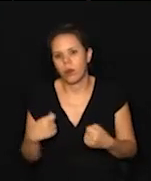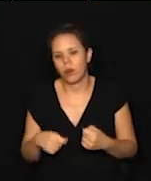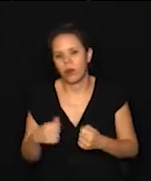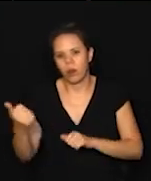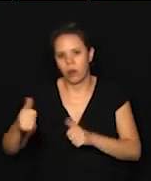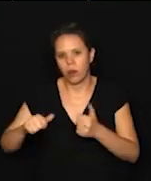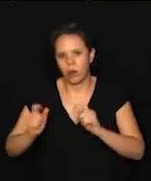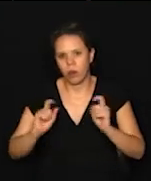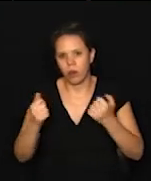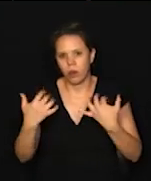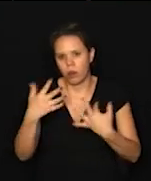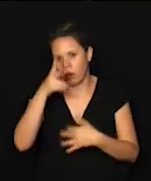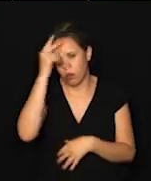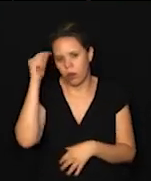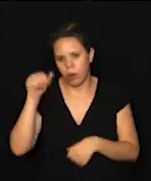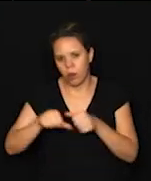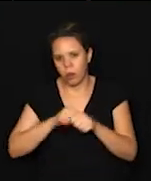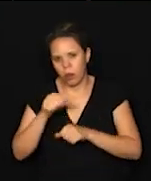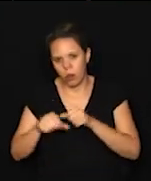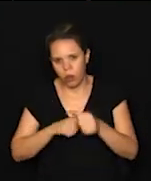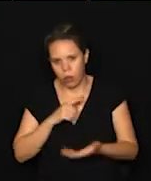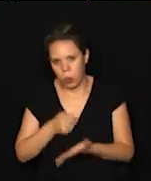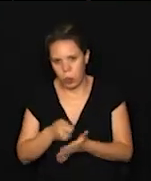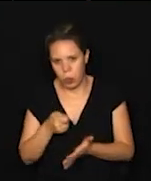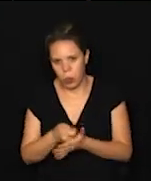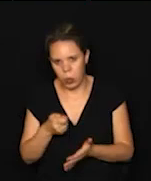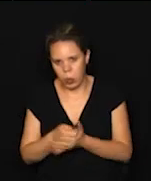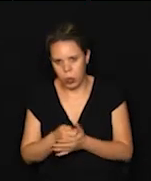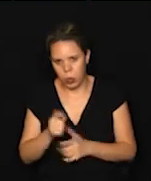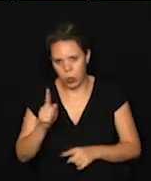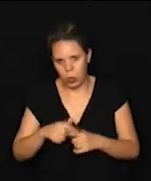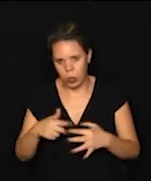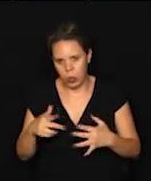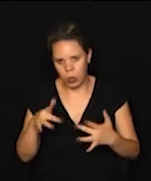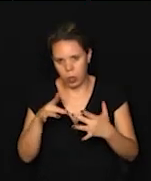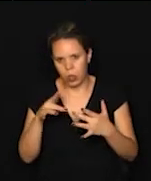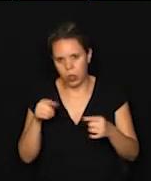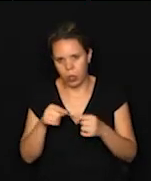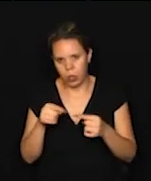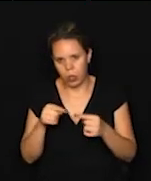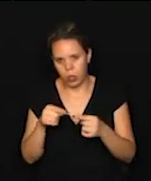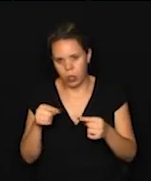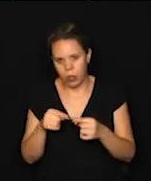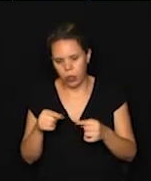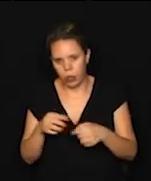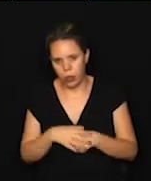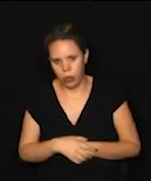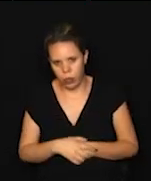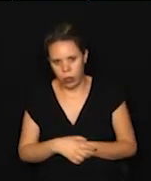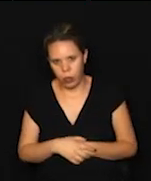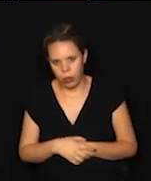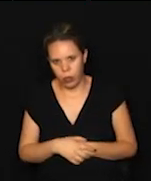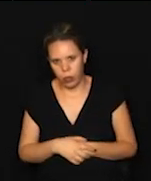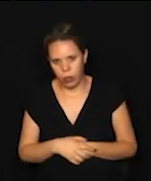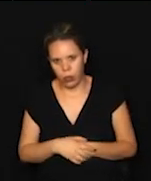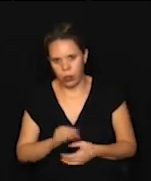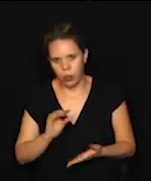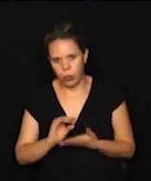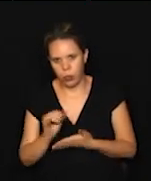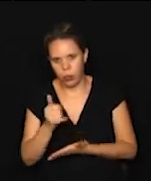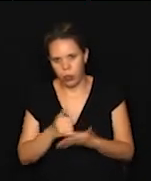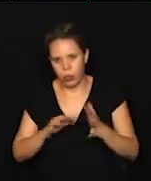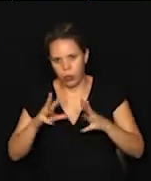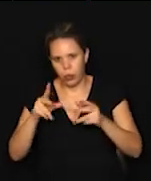por audiência e essa mudança exige que as matérias relacionadas à matéria tributária, ou seja,